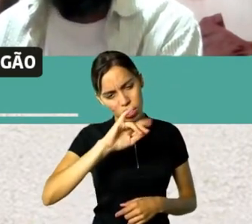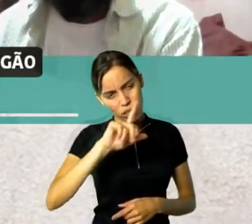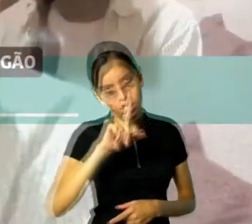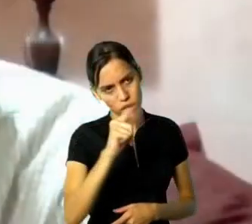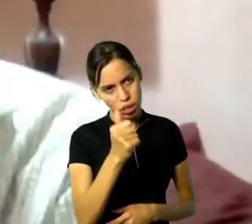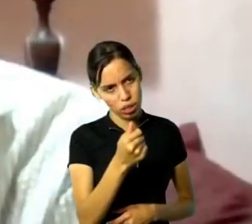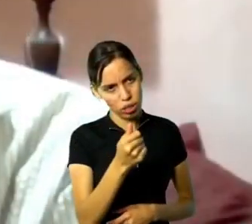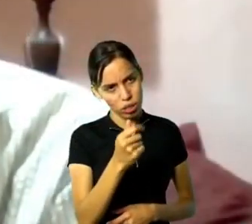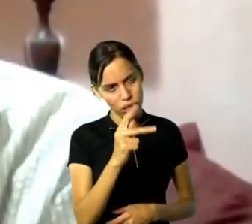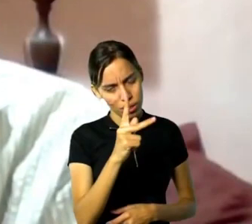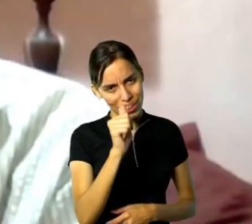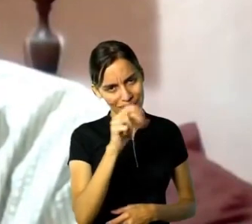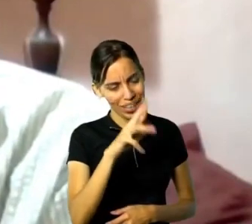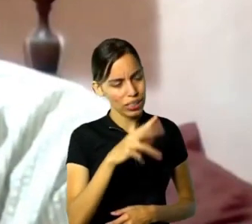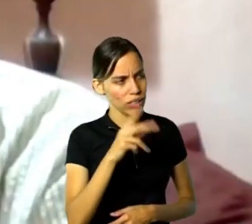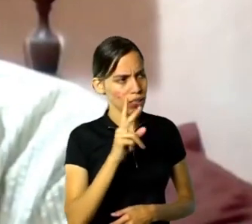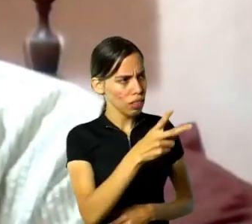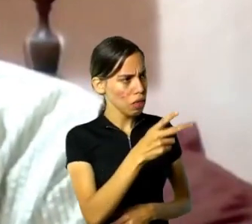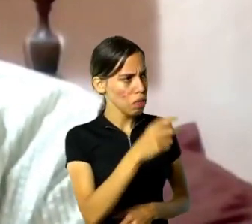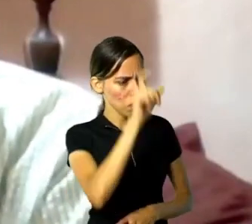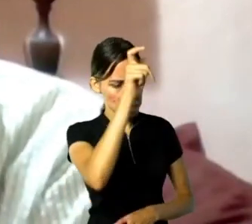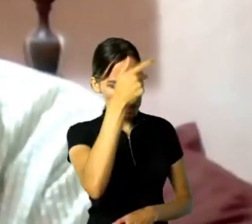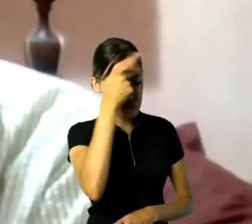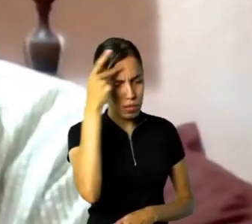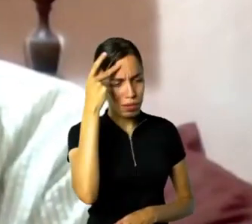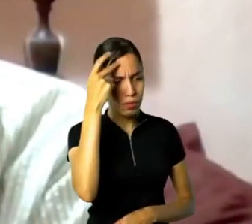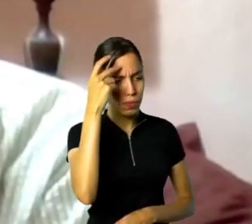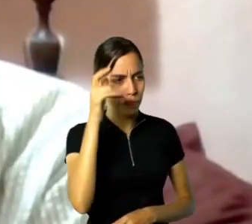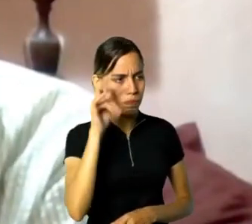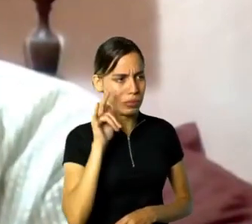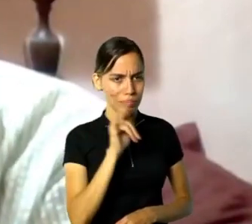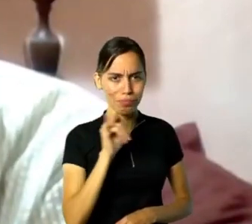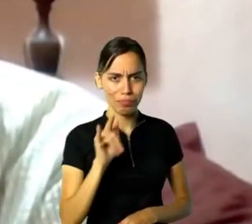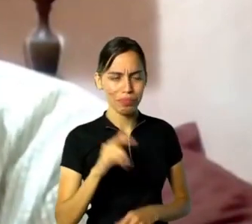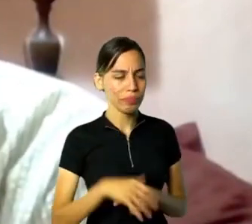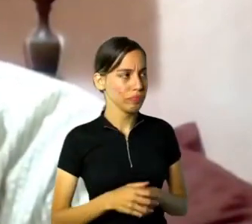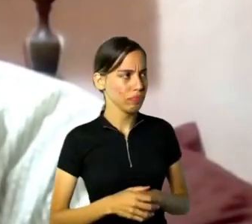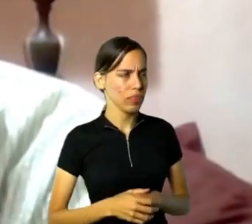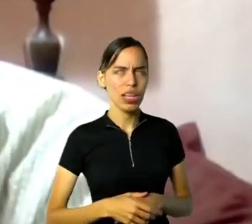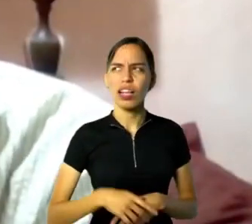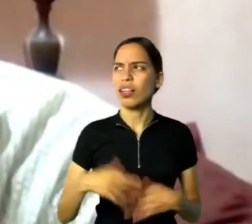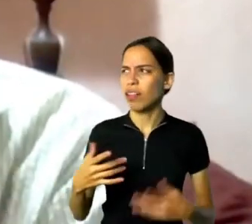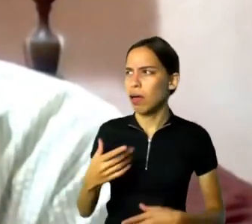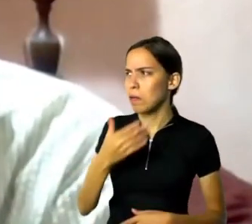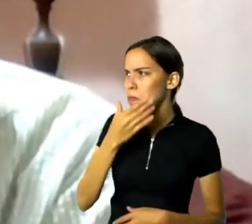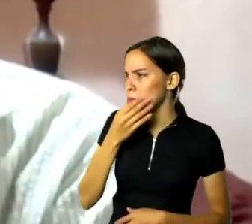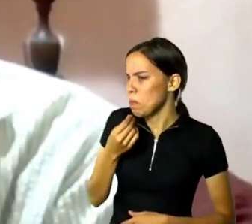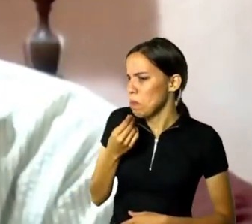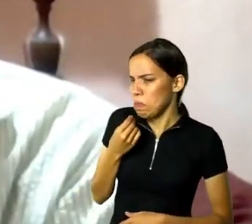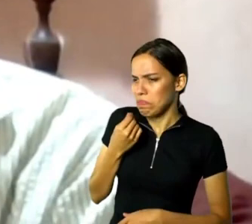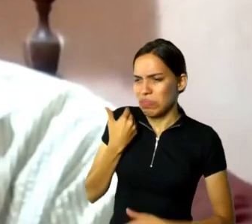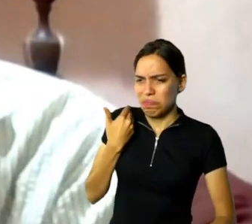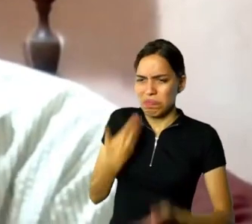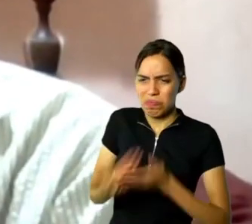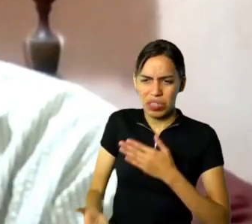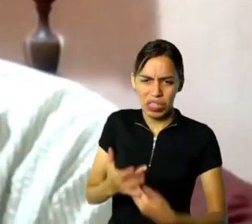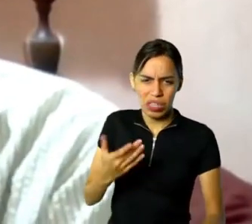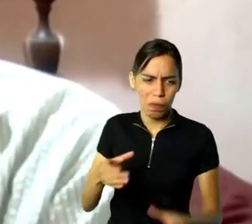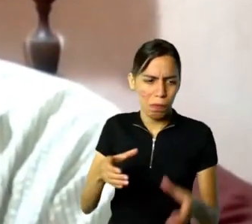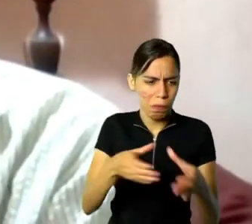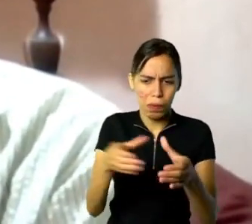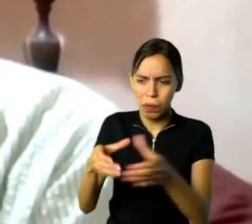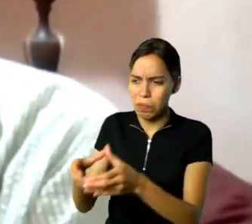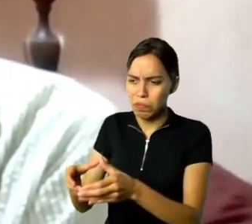político, ele, se a pessoa era nazista, fascista, comunista, ou qualquer coisa, se gostasse dele, ele gostava.